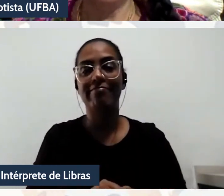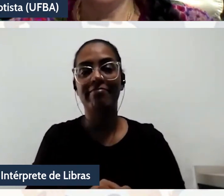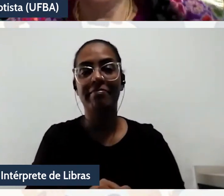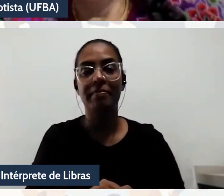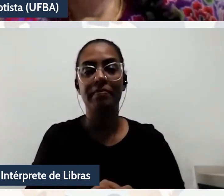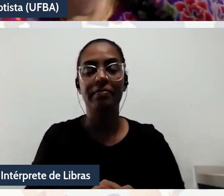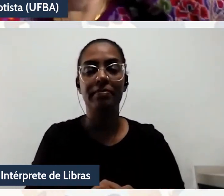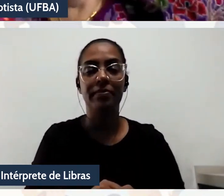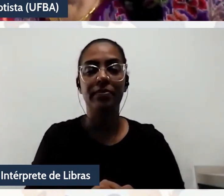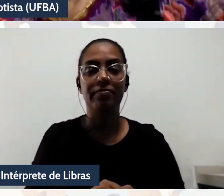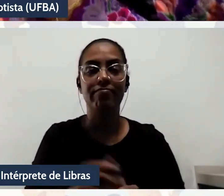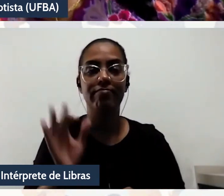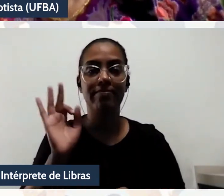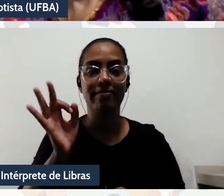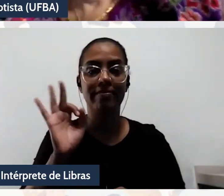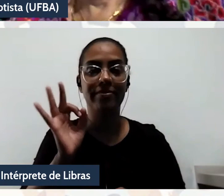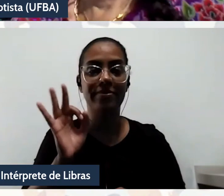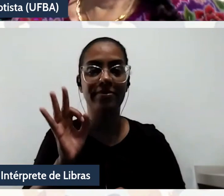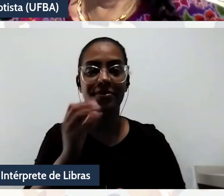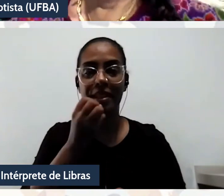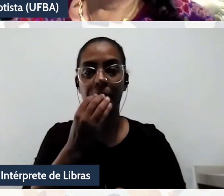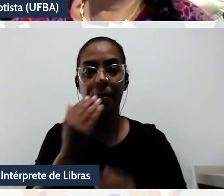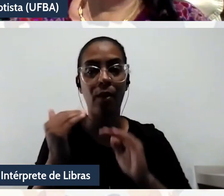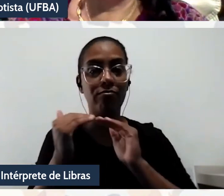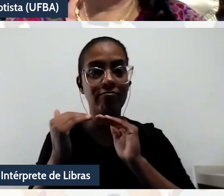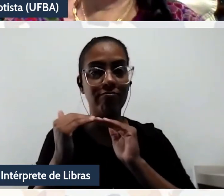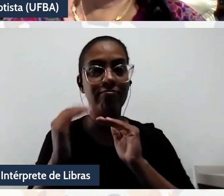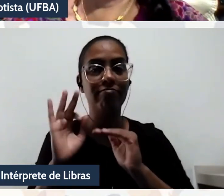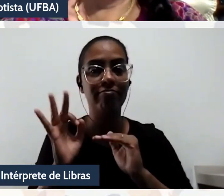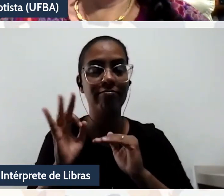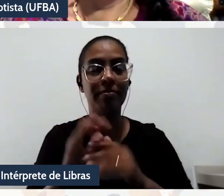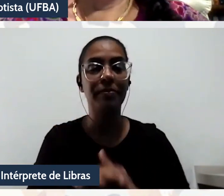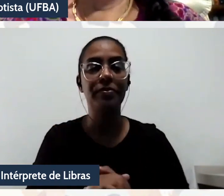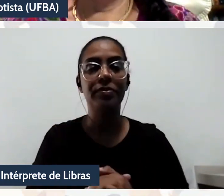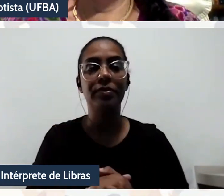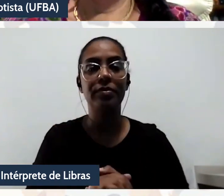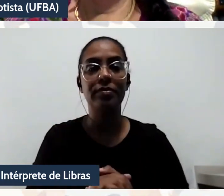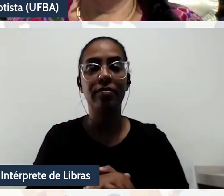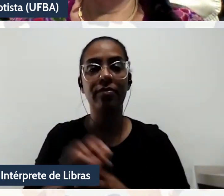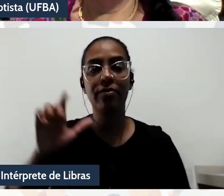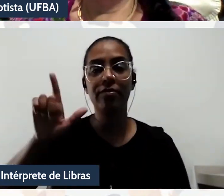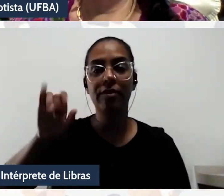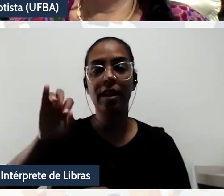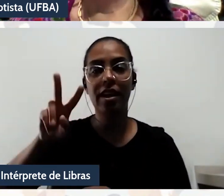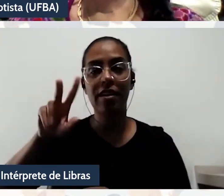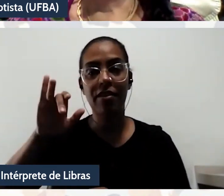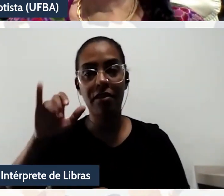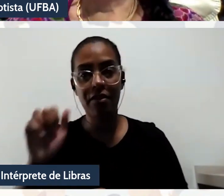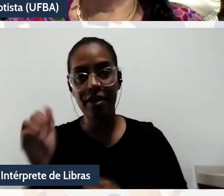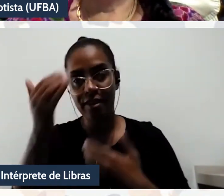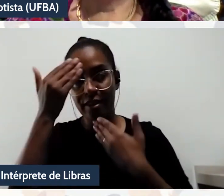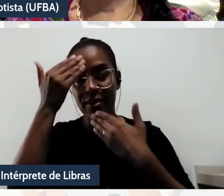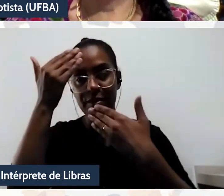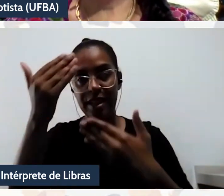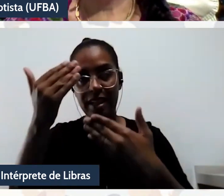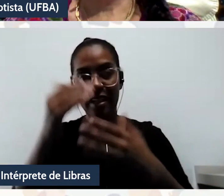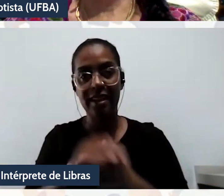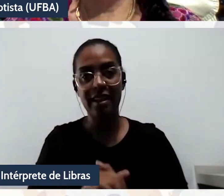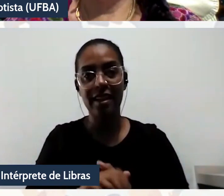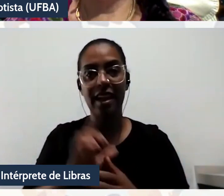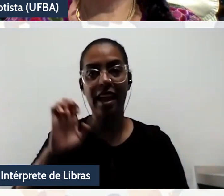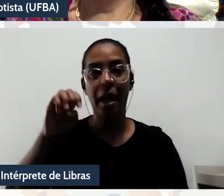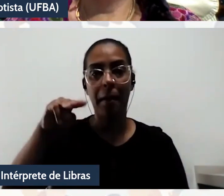Com certeza. Que bom. Teu comentário, Lívia, obrigada. Emanuel, Lívia, muito